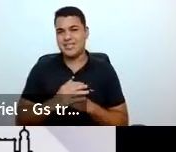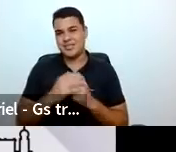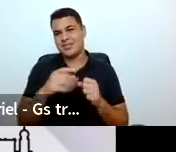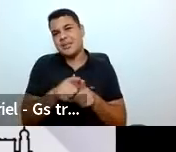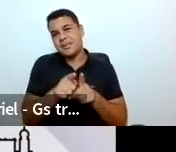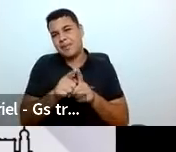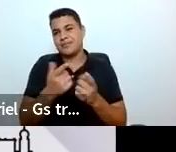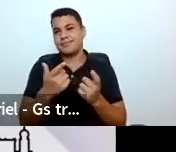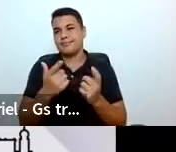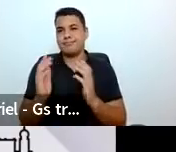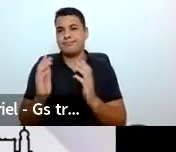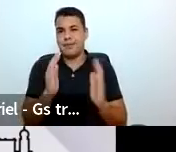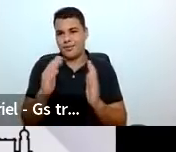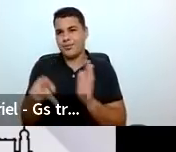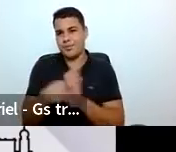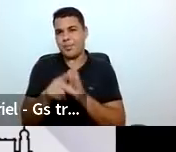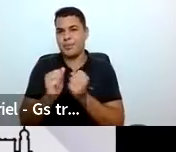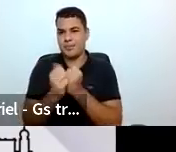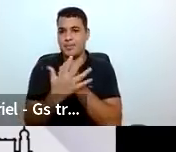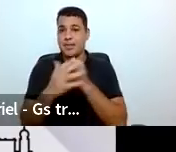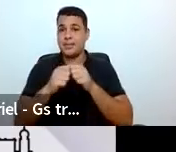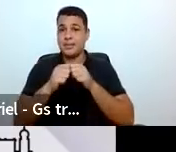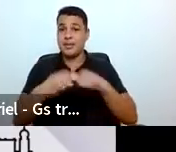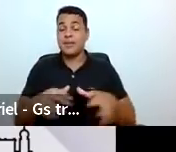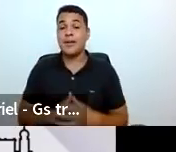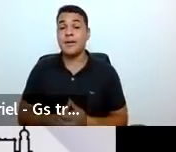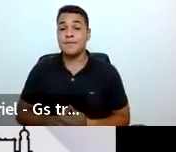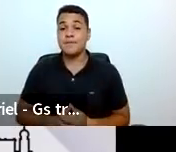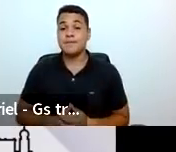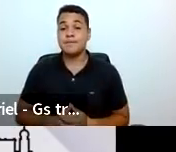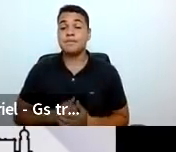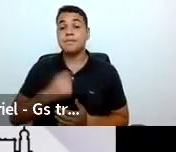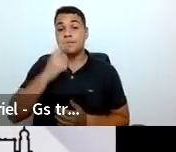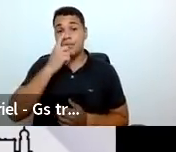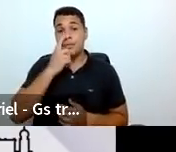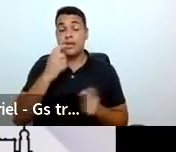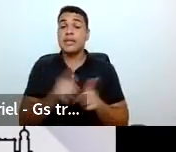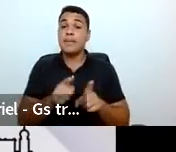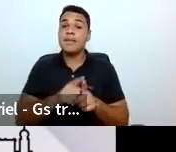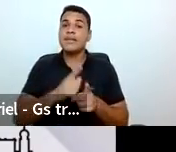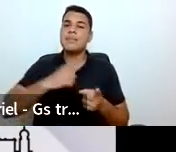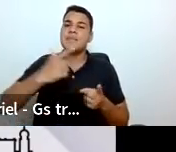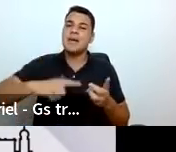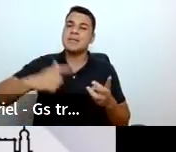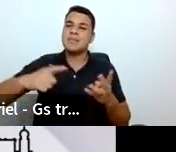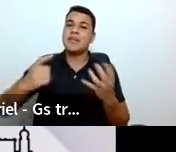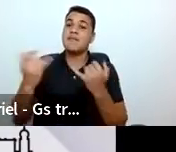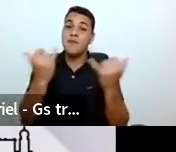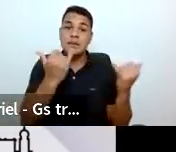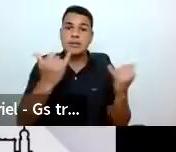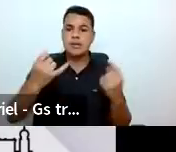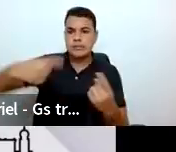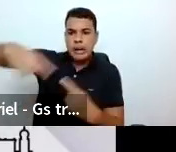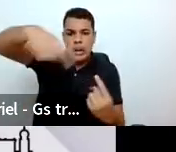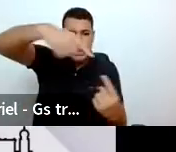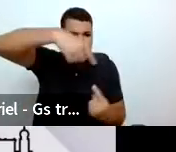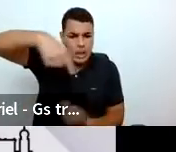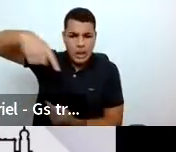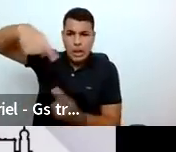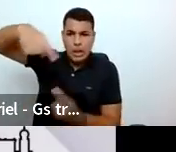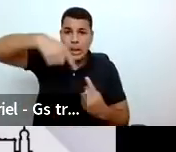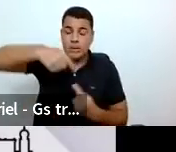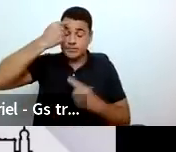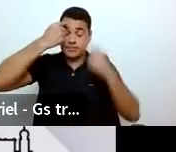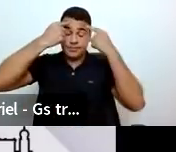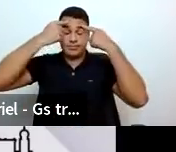própria infodemia, que é o excesso de informação chegando, enfim. Então, isso tem sido,